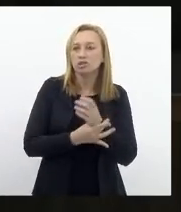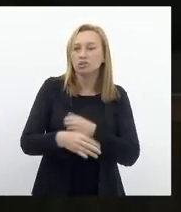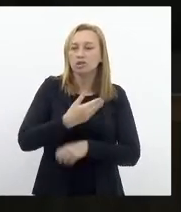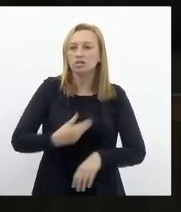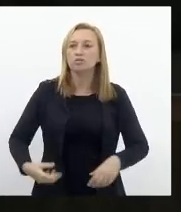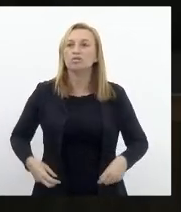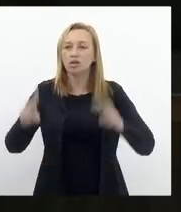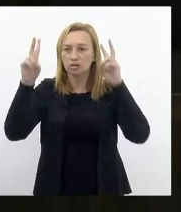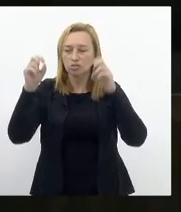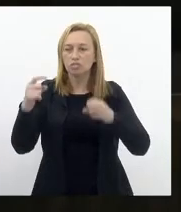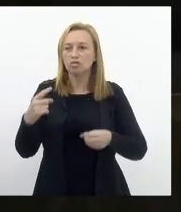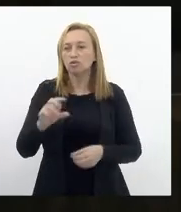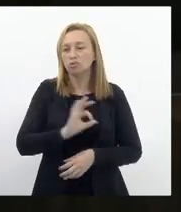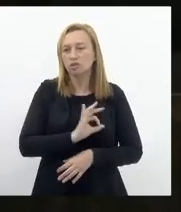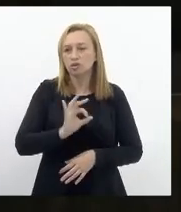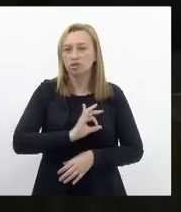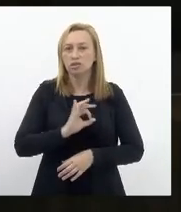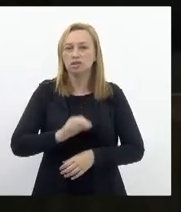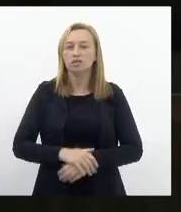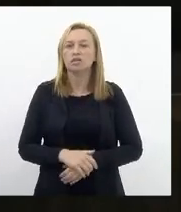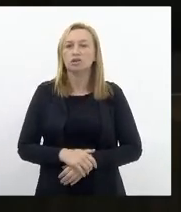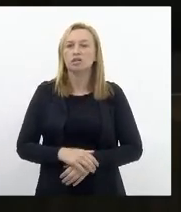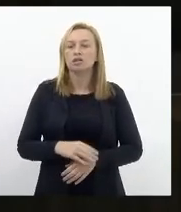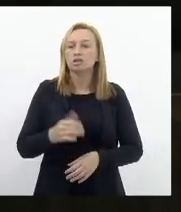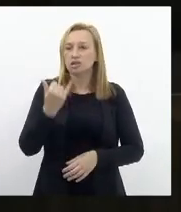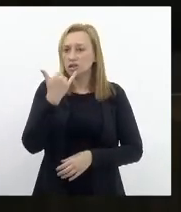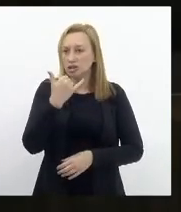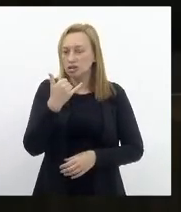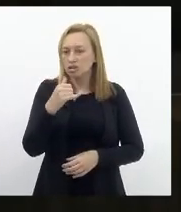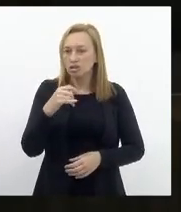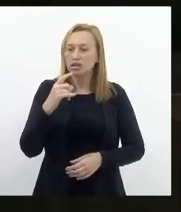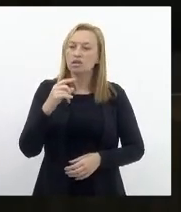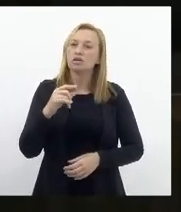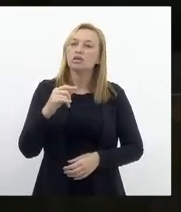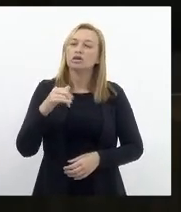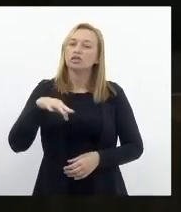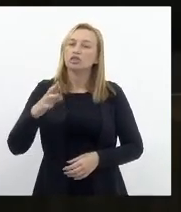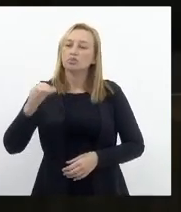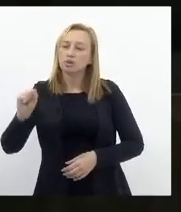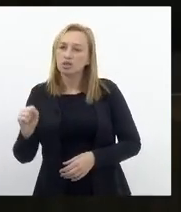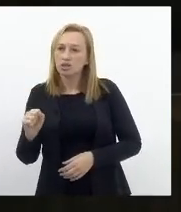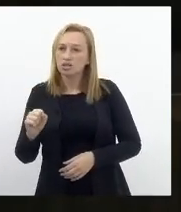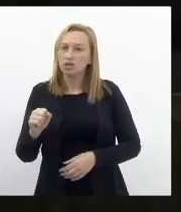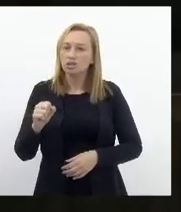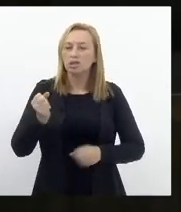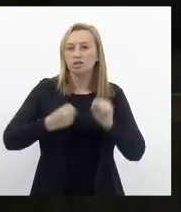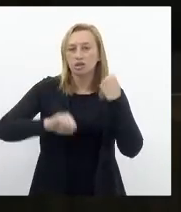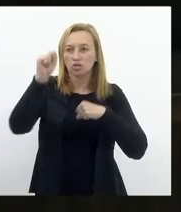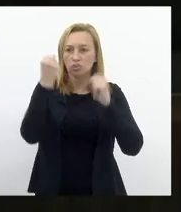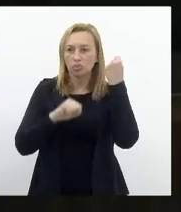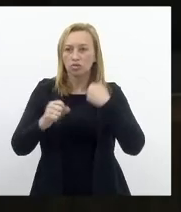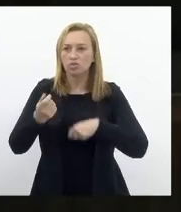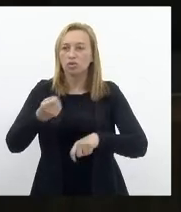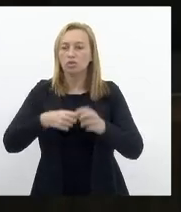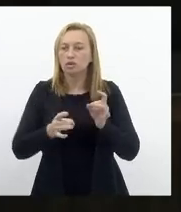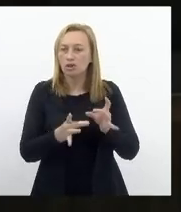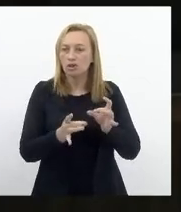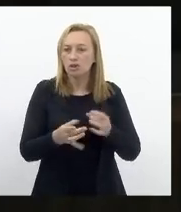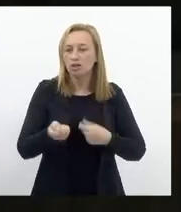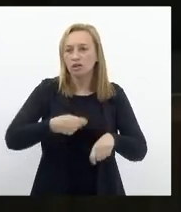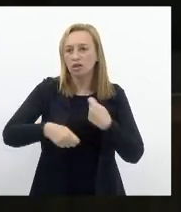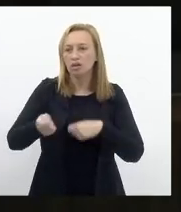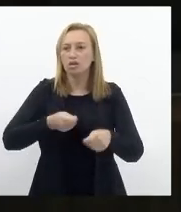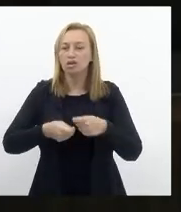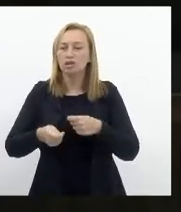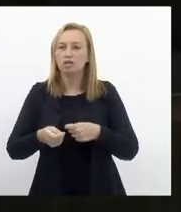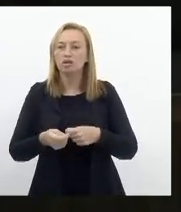Assuntos de Polícia, de Minas, Energia, Economia, Indústria e Comércio, de Orçamento e Finanças, Fiscalização Financeira,